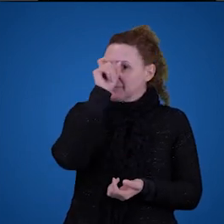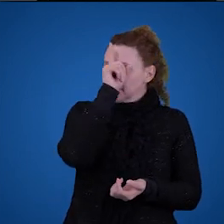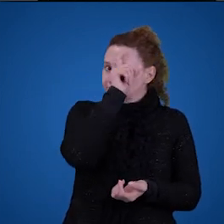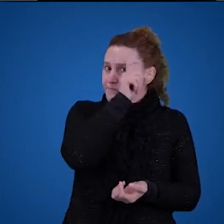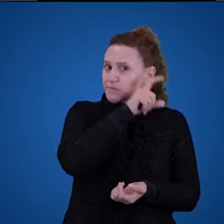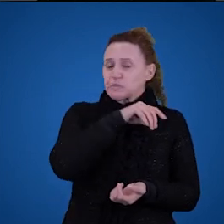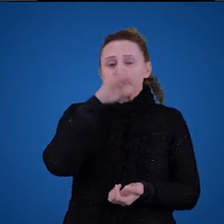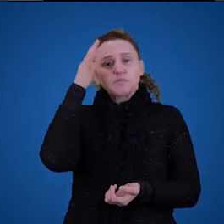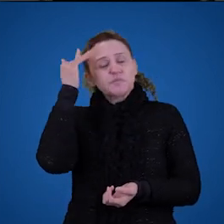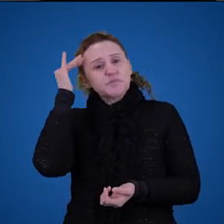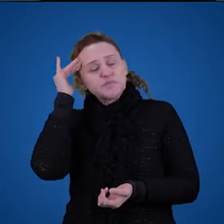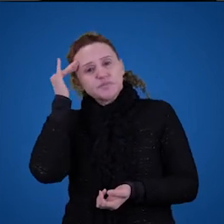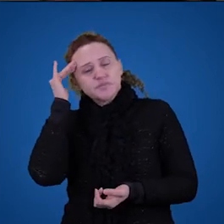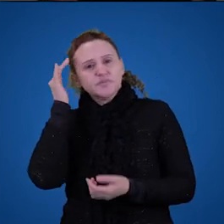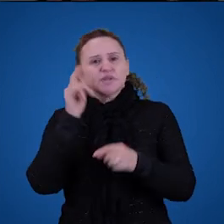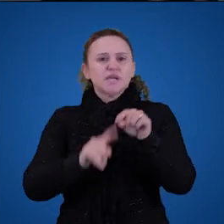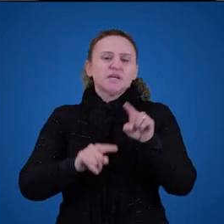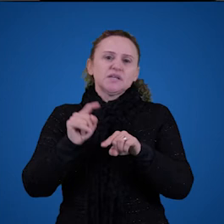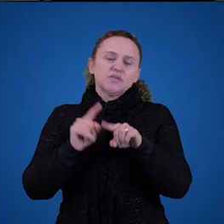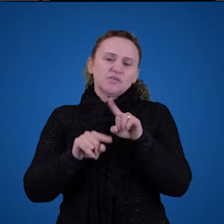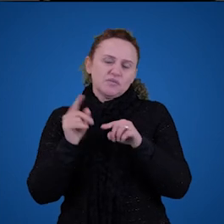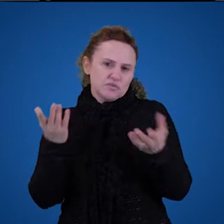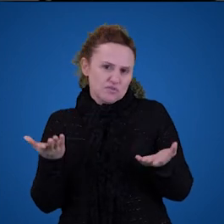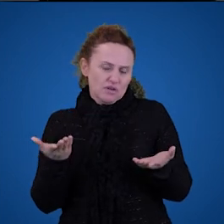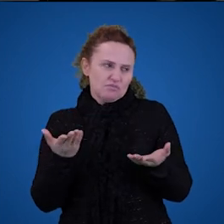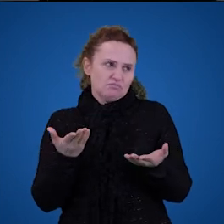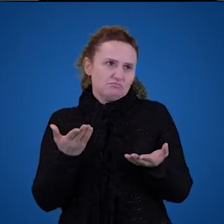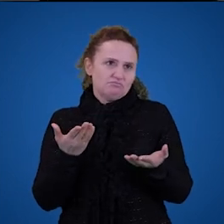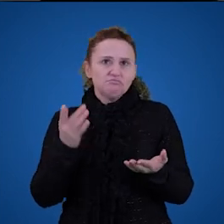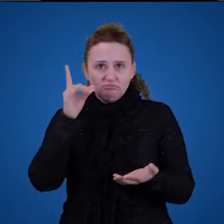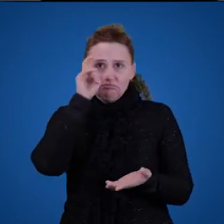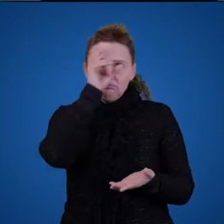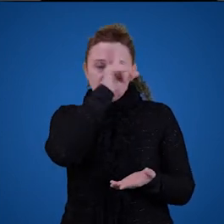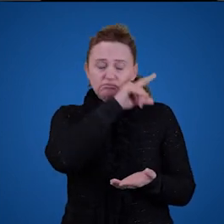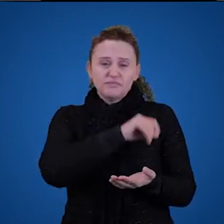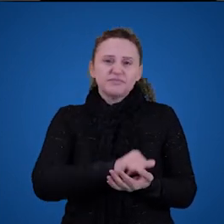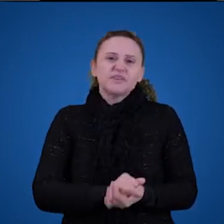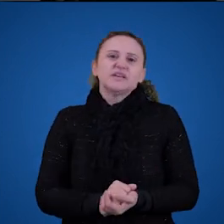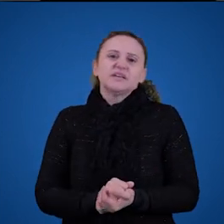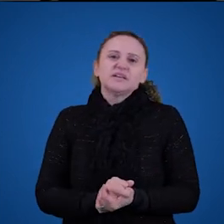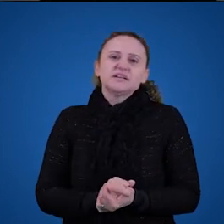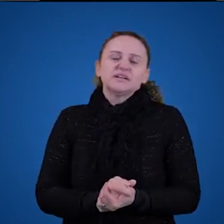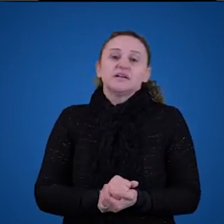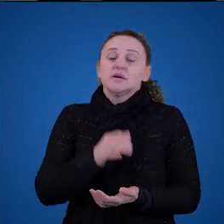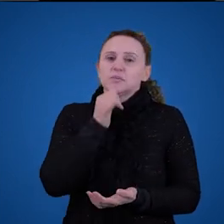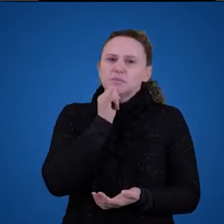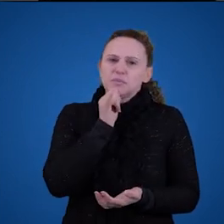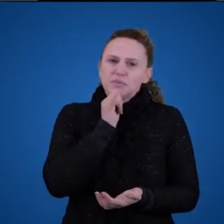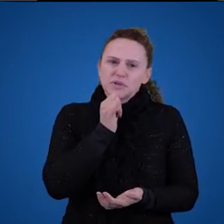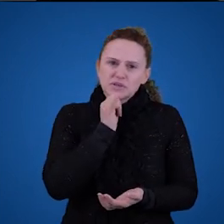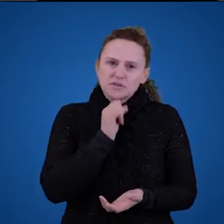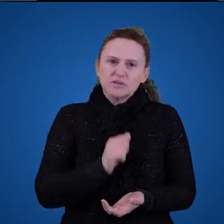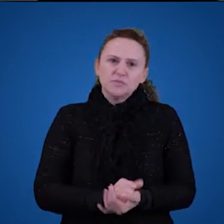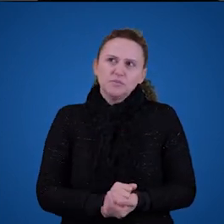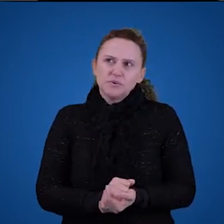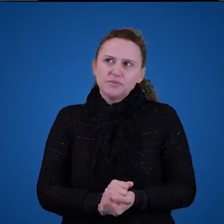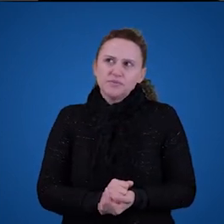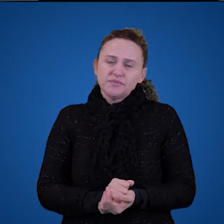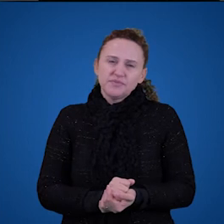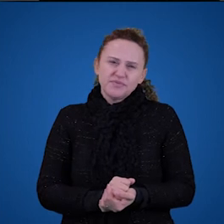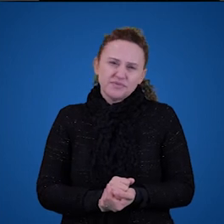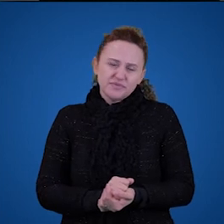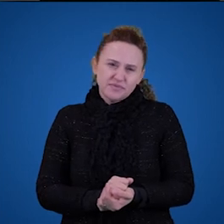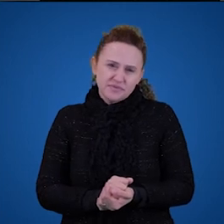difícil encontrar esses objetos, ou defender que esses objetos existem. Existem, né? Por exemplo, a gente pode